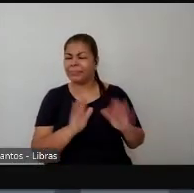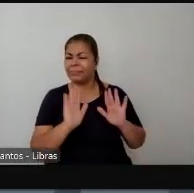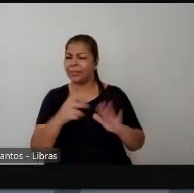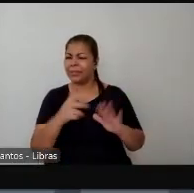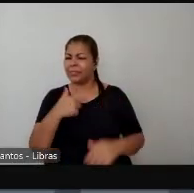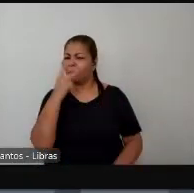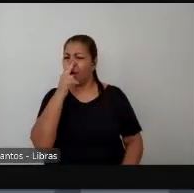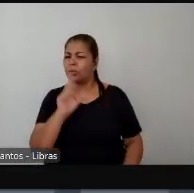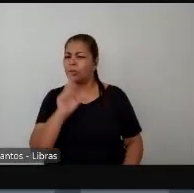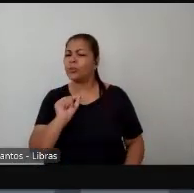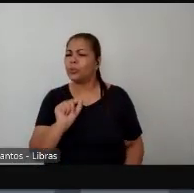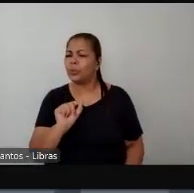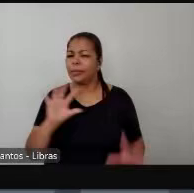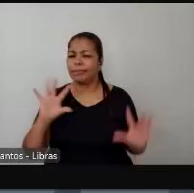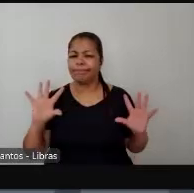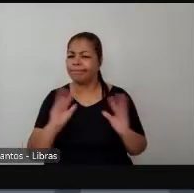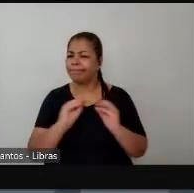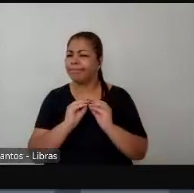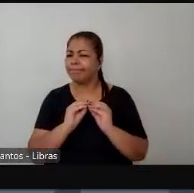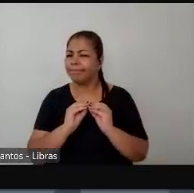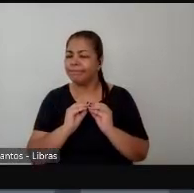a gente entra aí